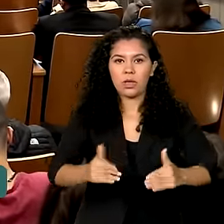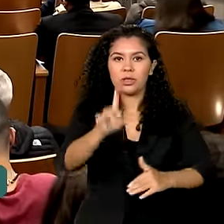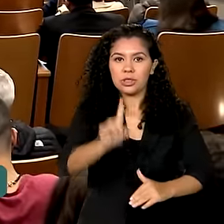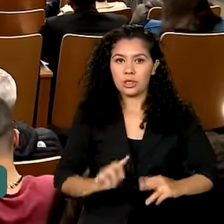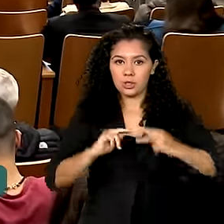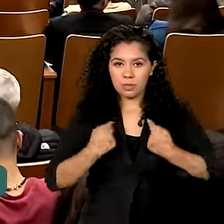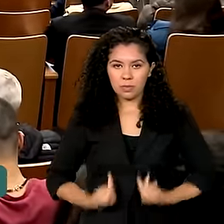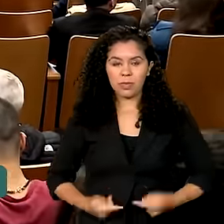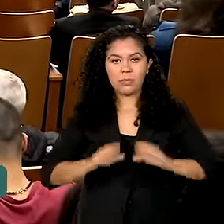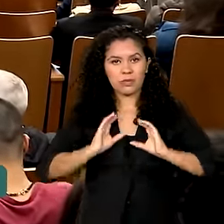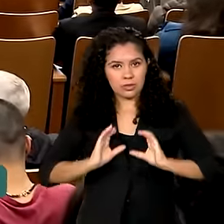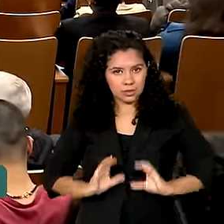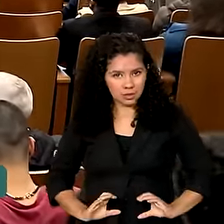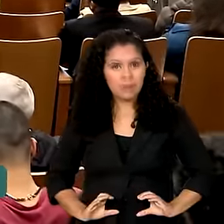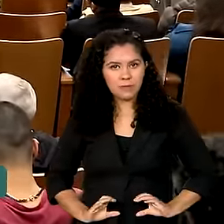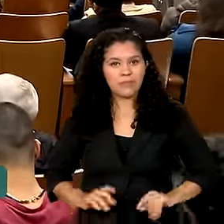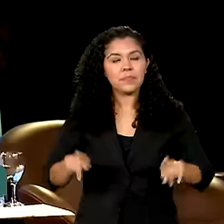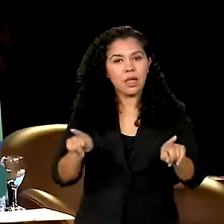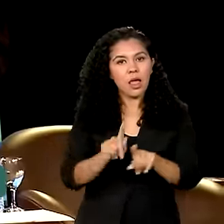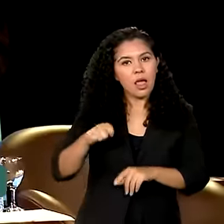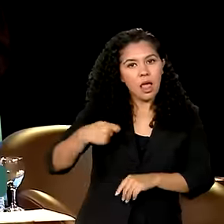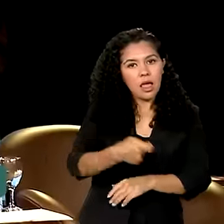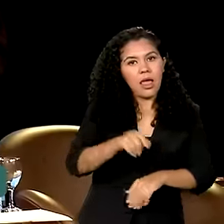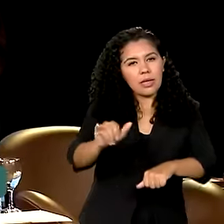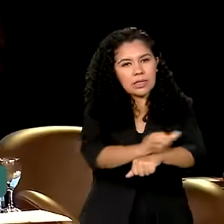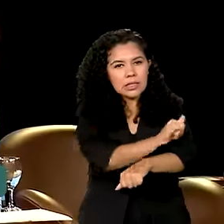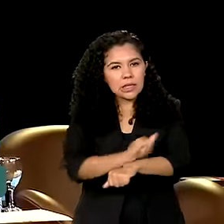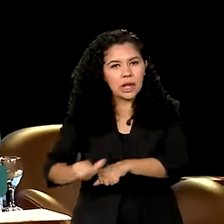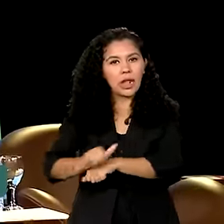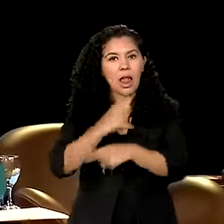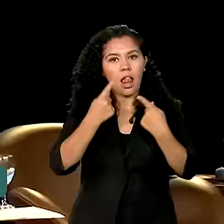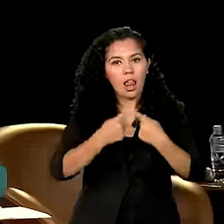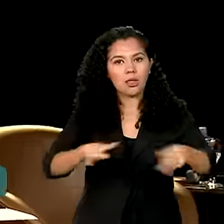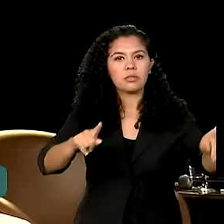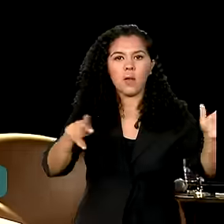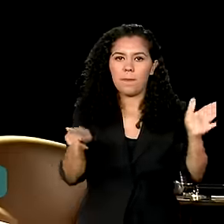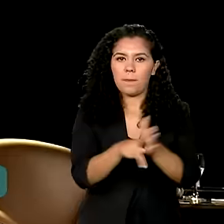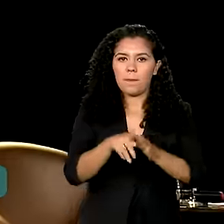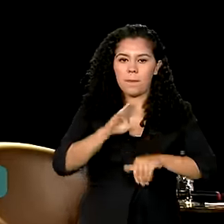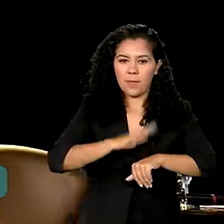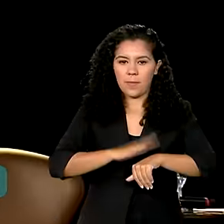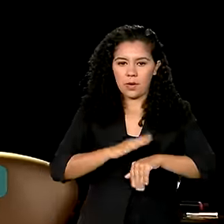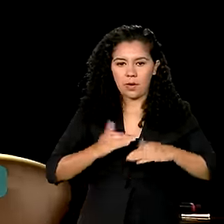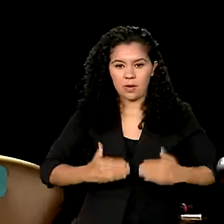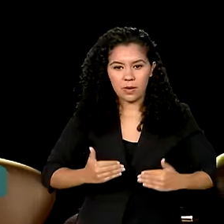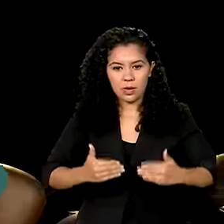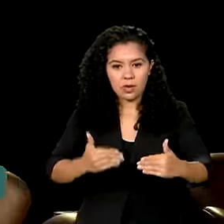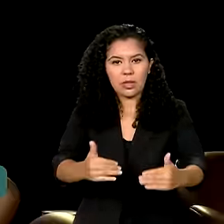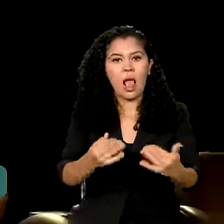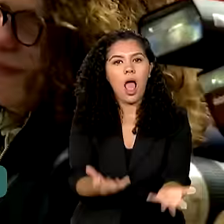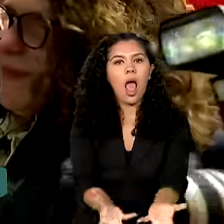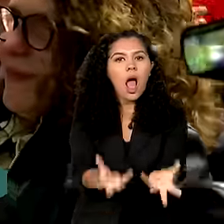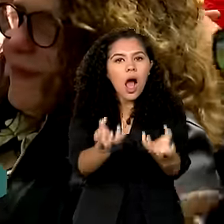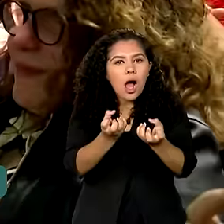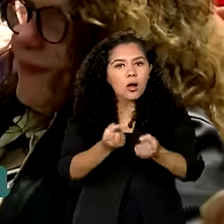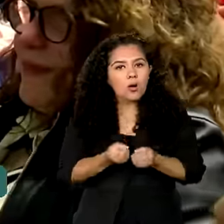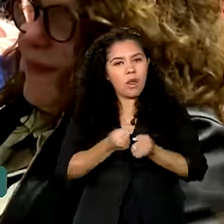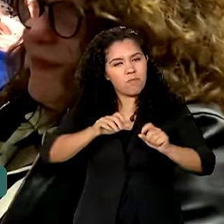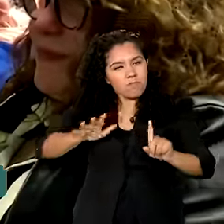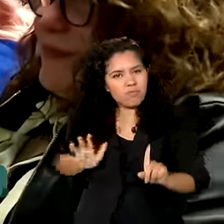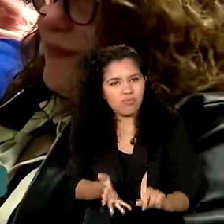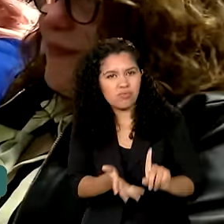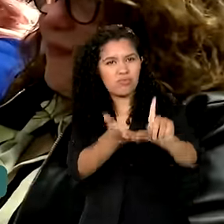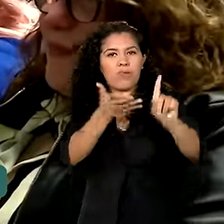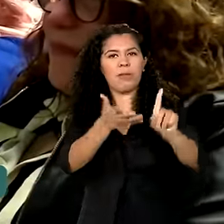Humanos e da Cidadania. E fazem parte de estratégias lançadas pelo Ministério. O Acolher Mais, o Empodera Mais